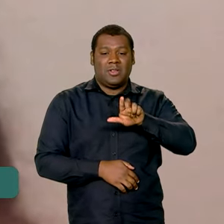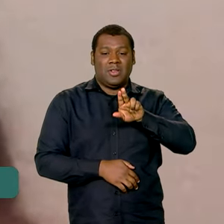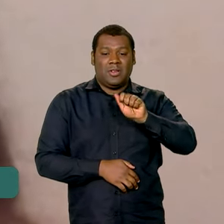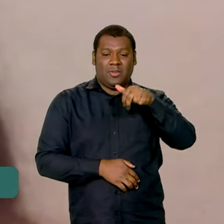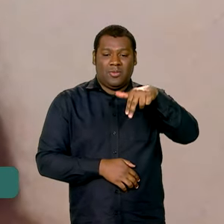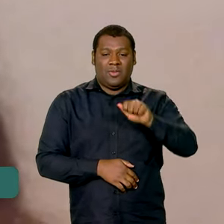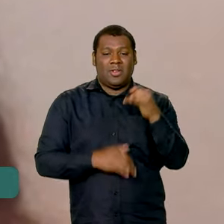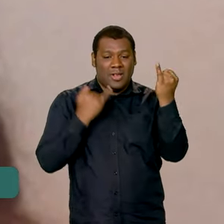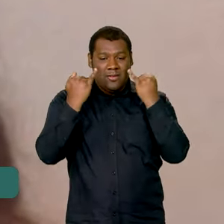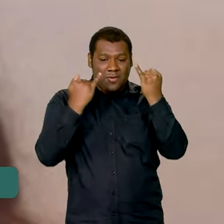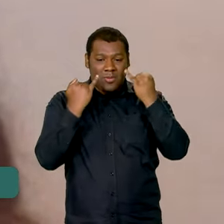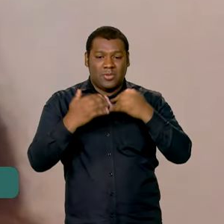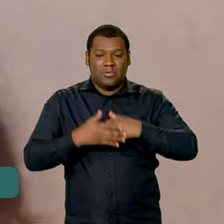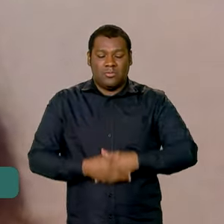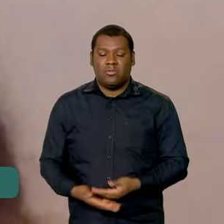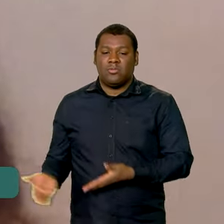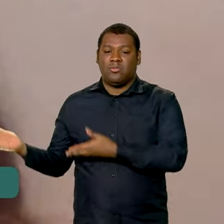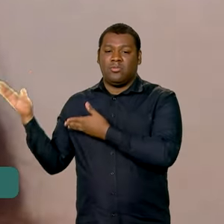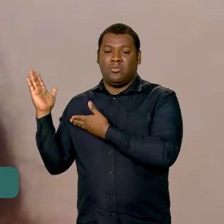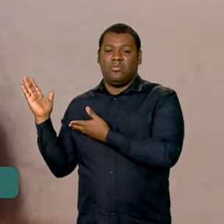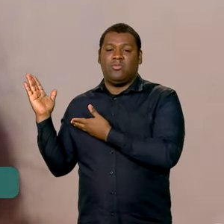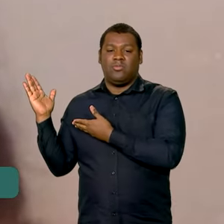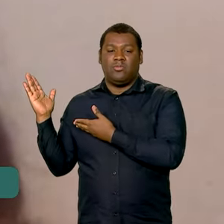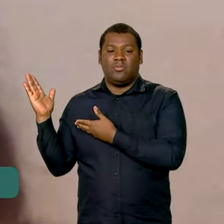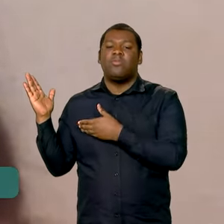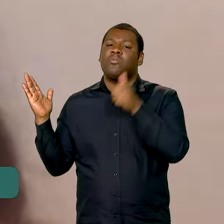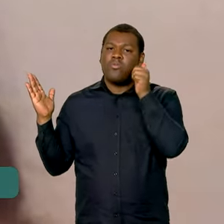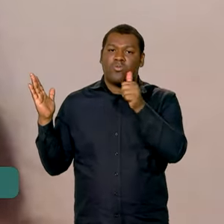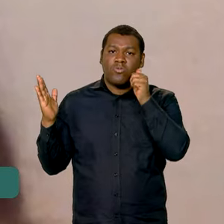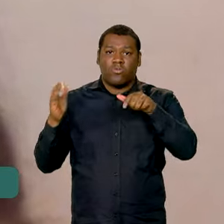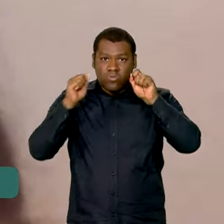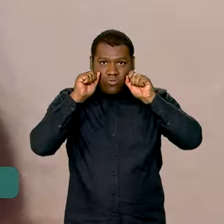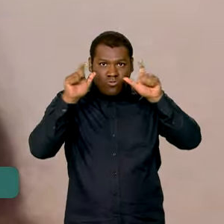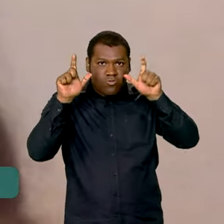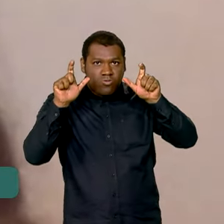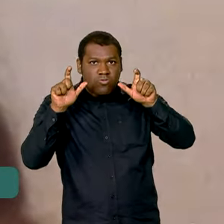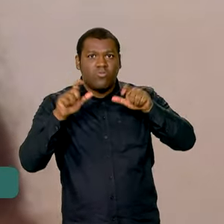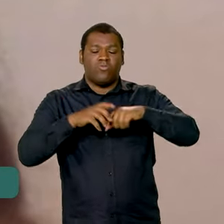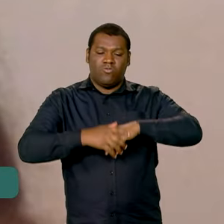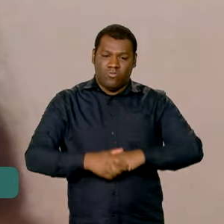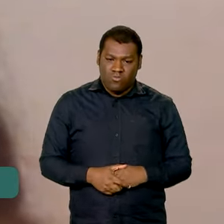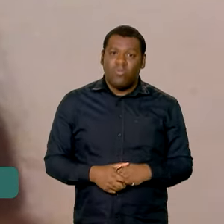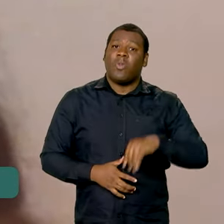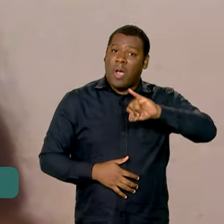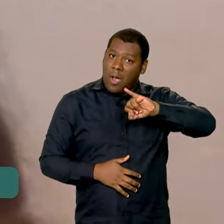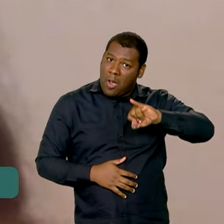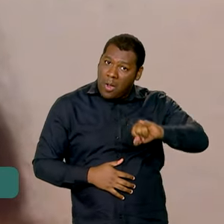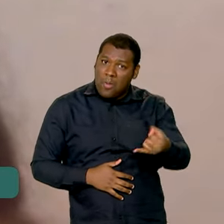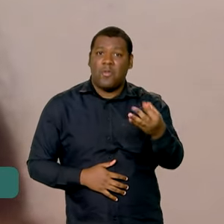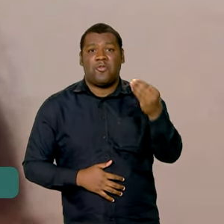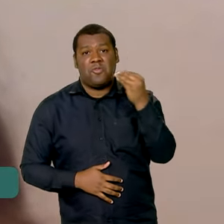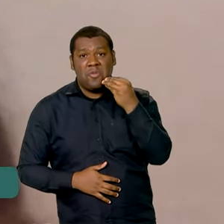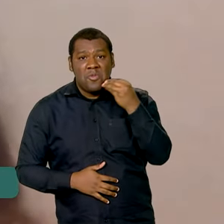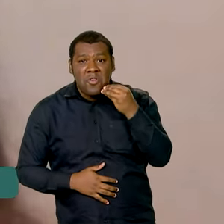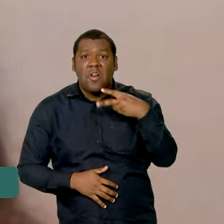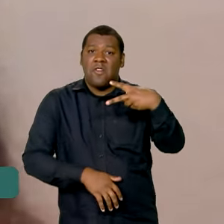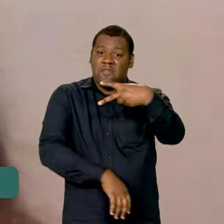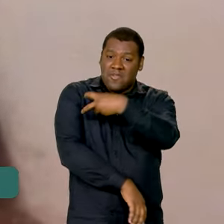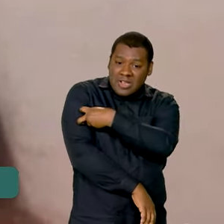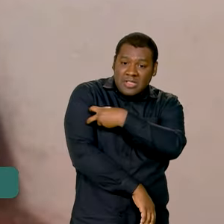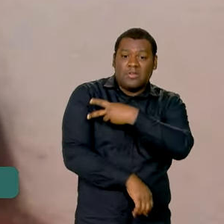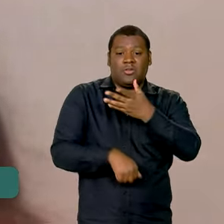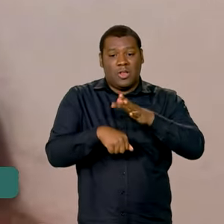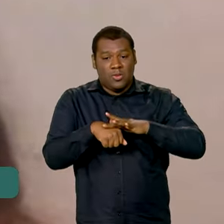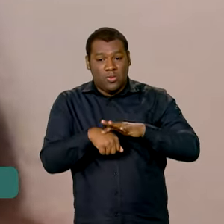Mércia é do tipo de mãe que não dorme no ponto. Assim que soube da campanha nacional de vacinação contra poliomielite,